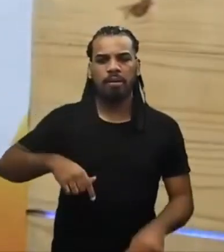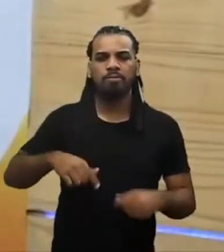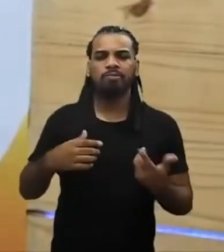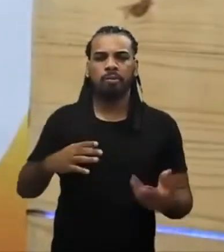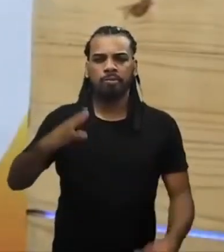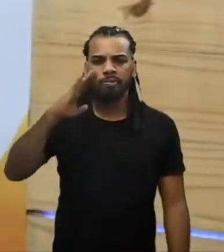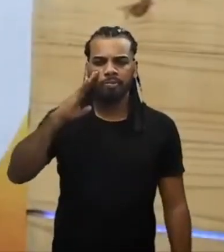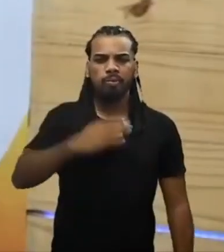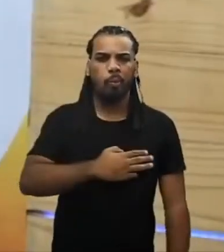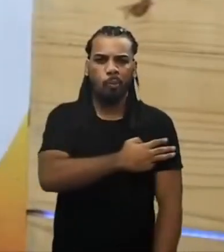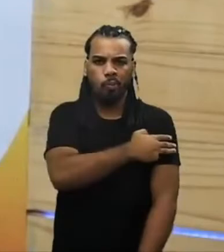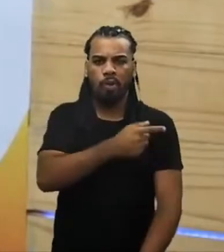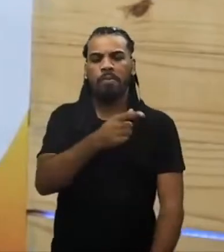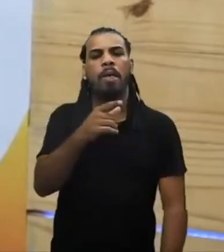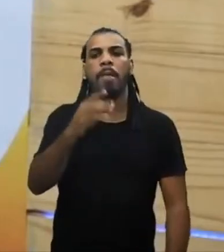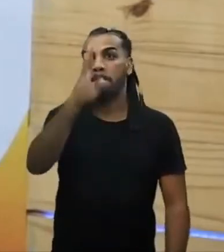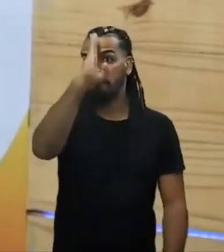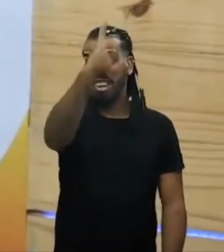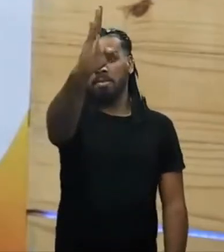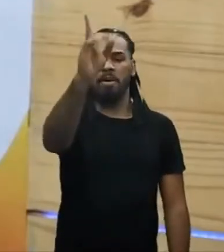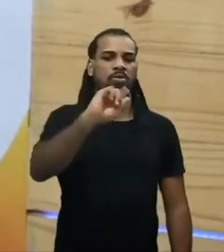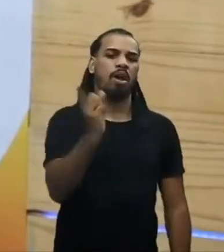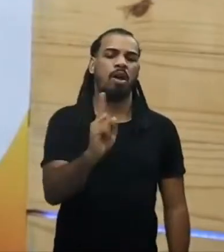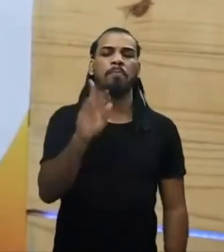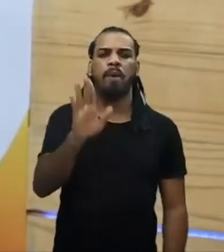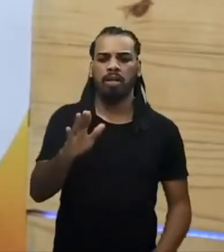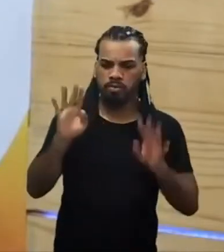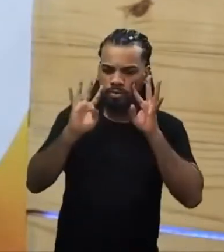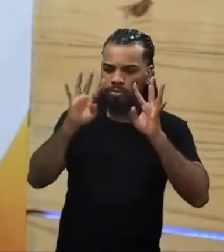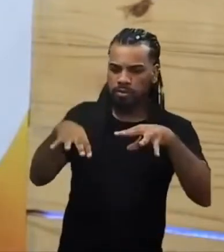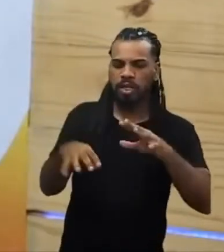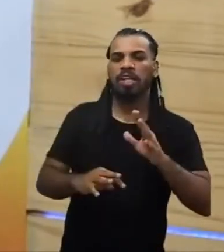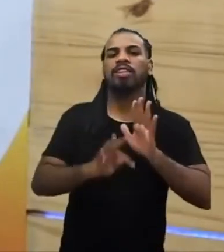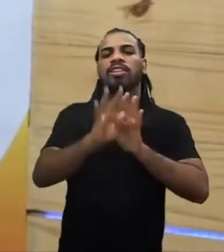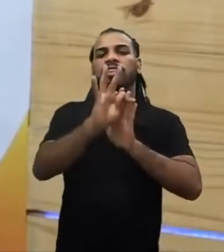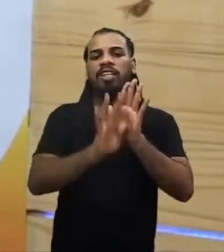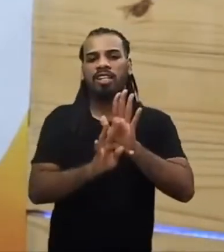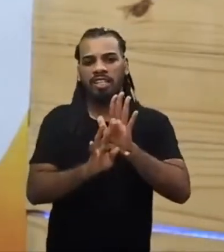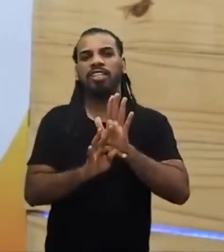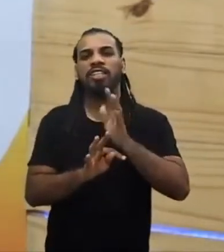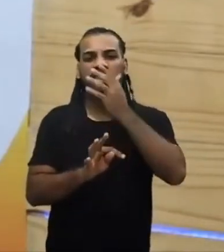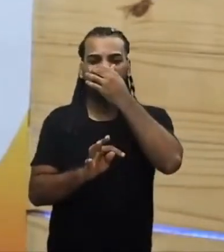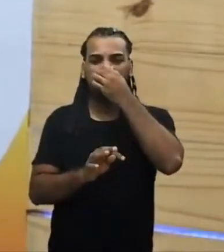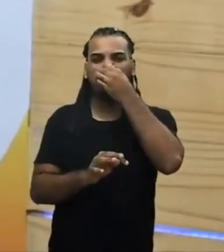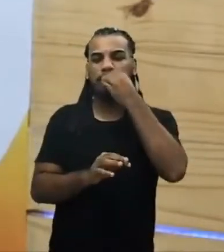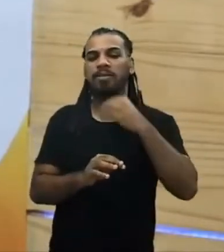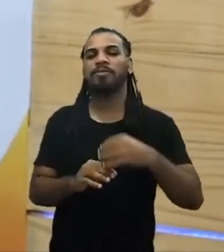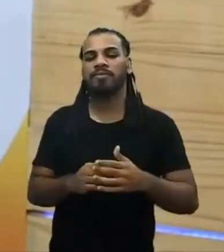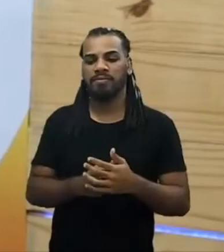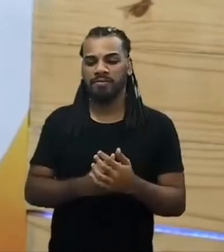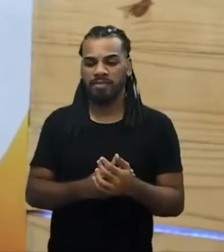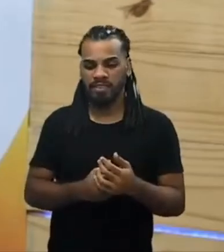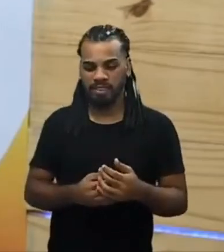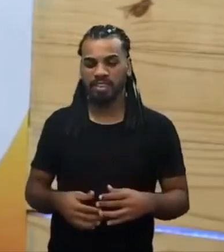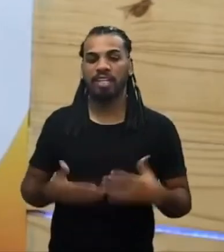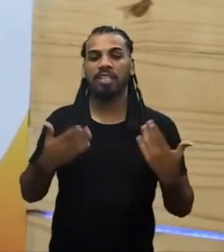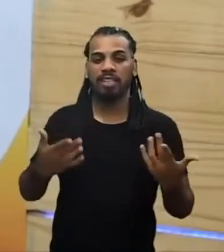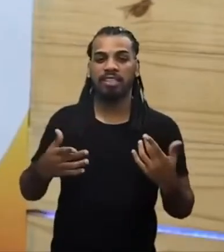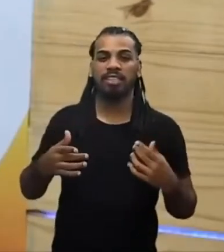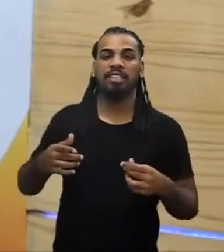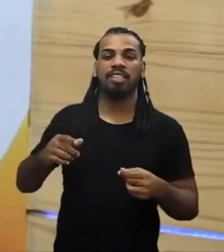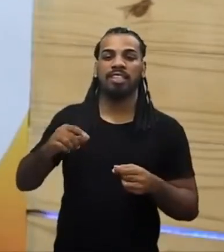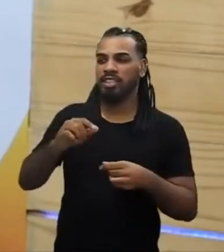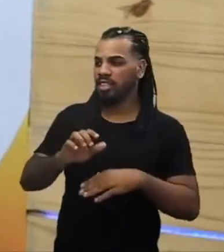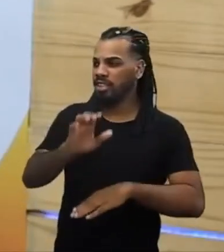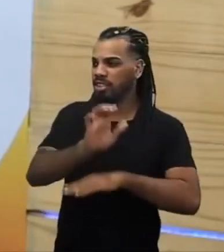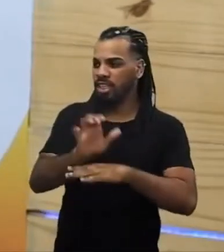a principal, mas é muito visível em textos, é muito visível em questões essa abordagem de